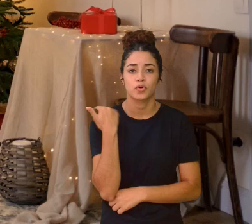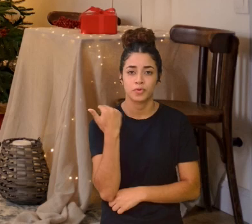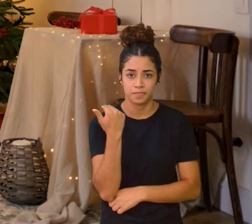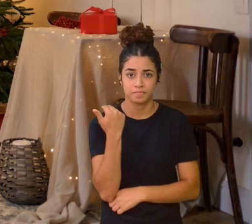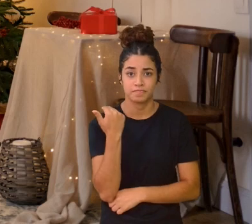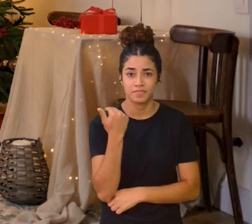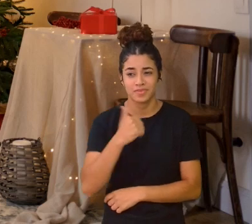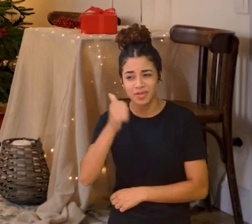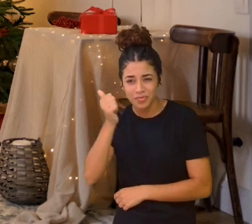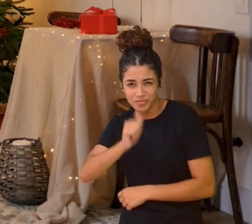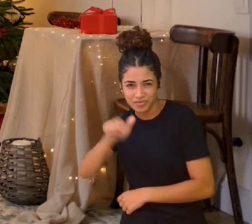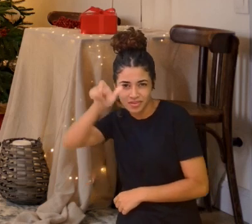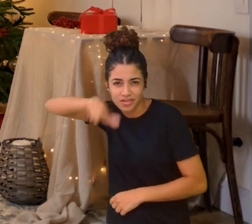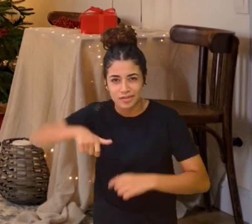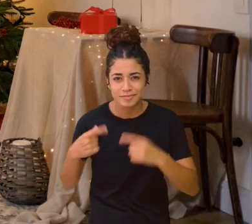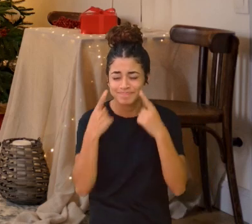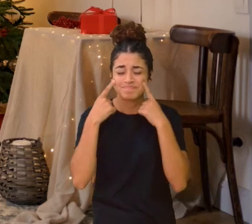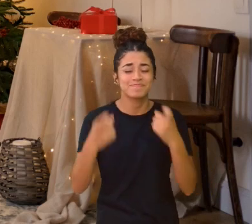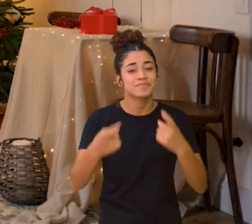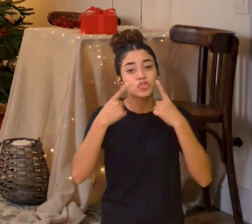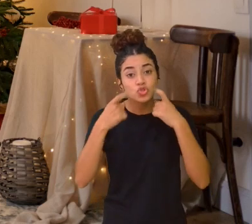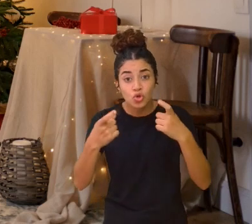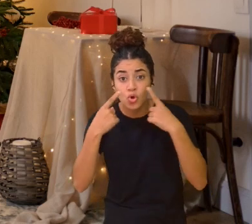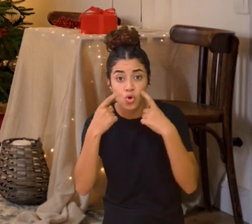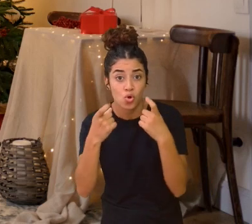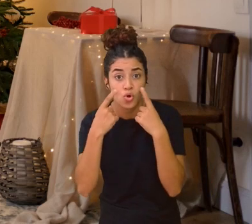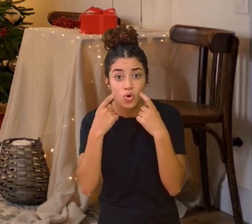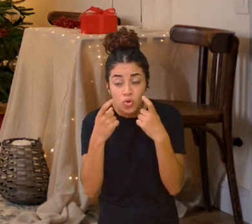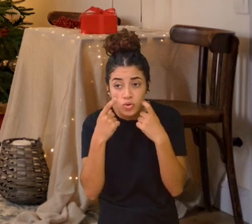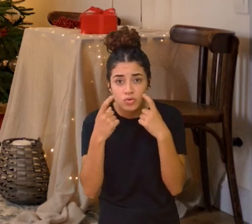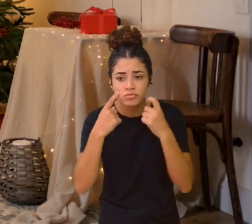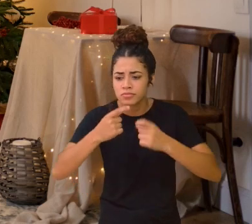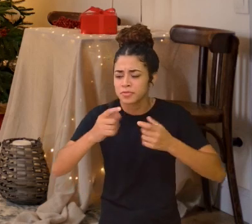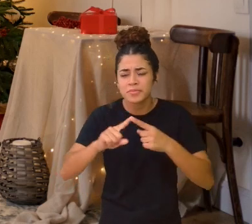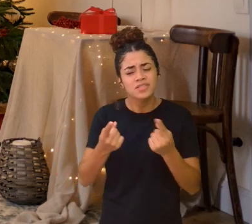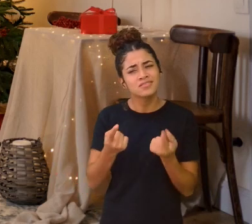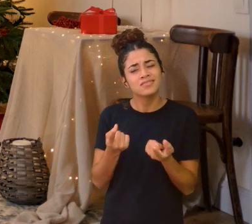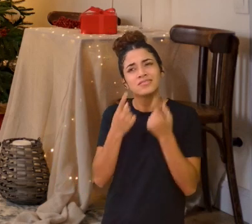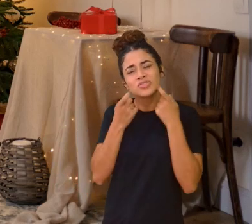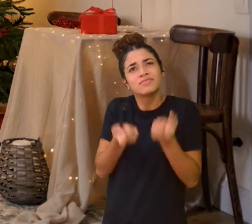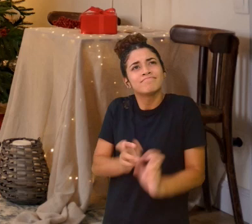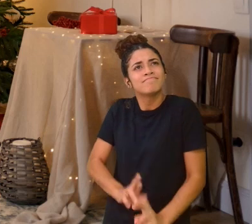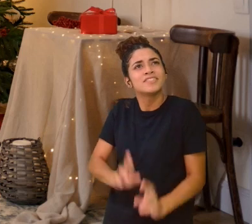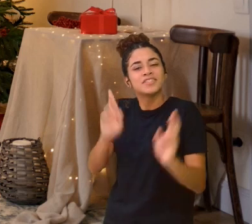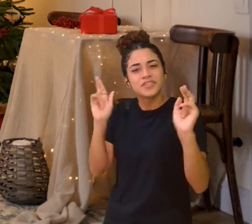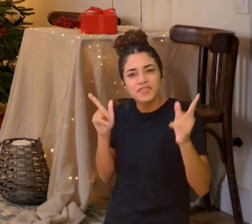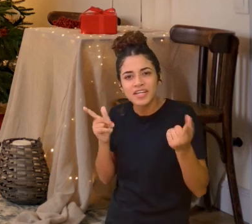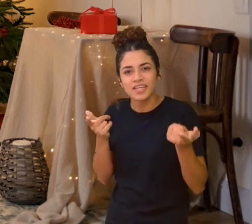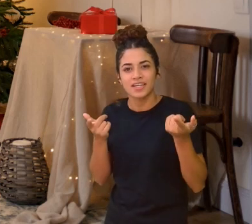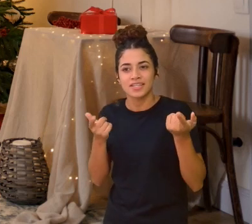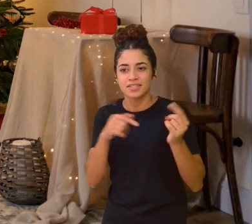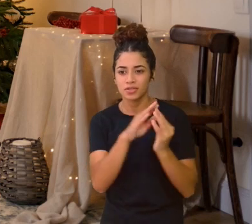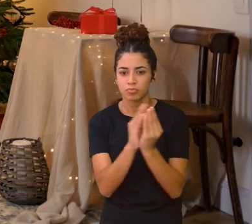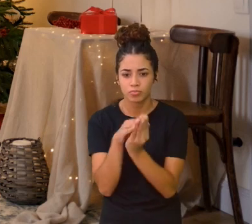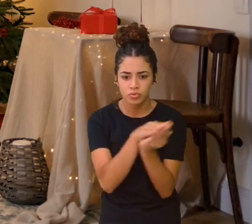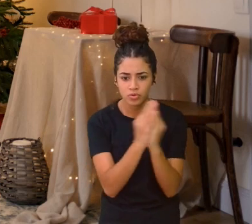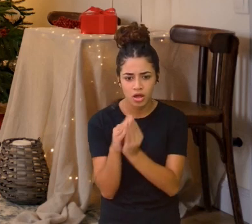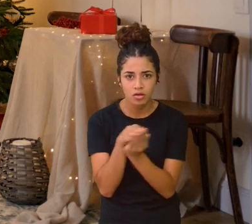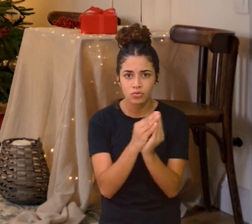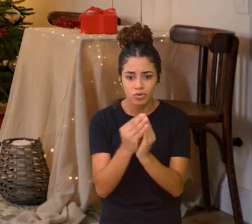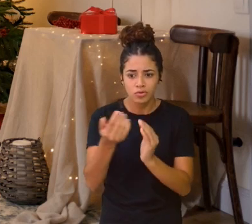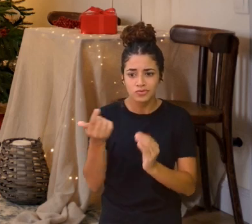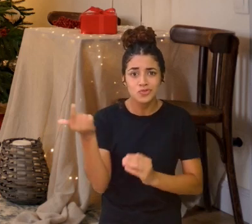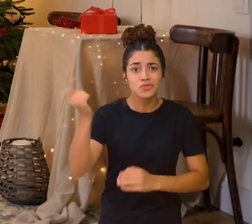choro da menininha Era um choro diferente Fez o boneco viver